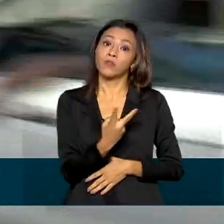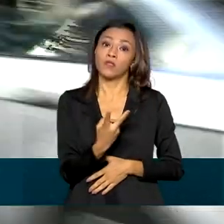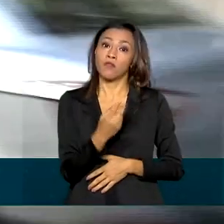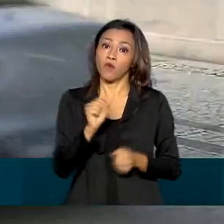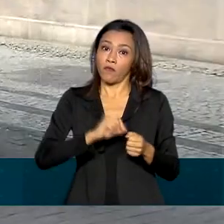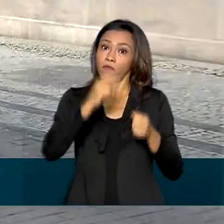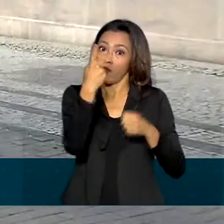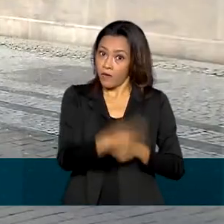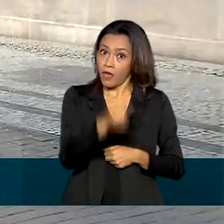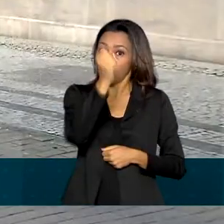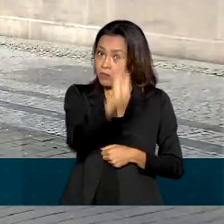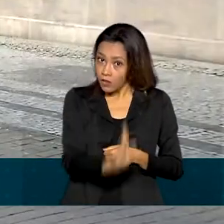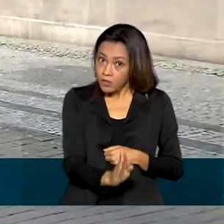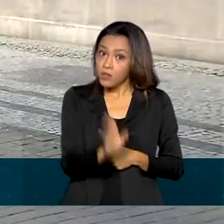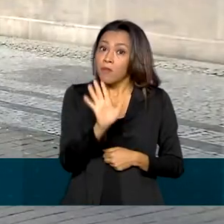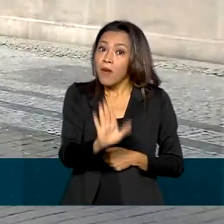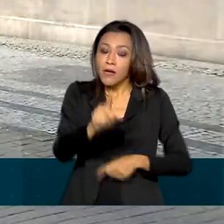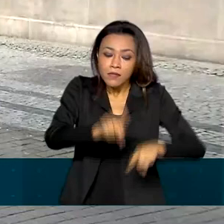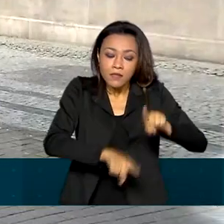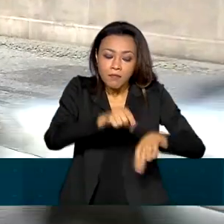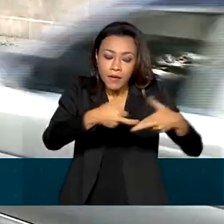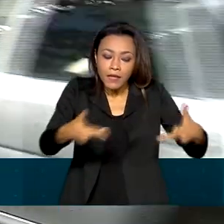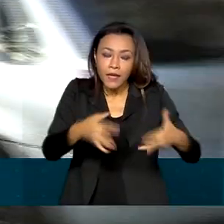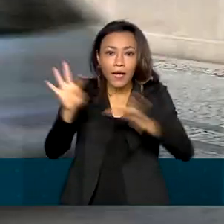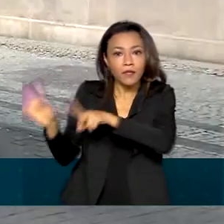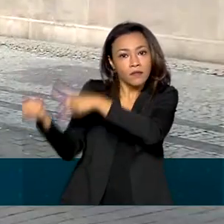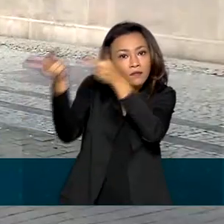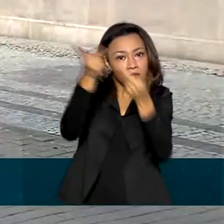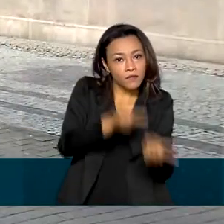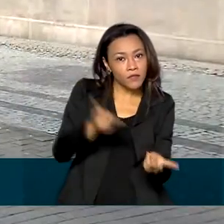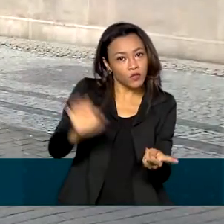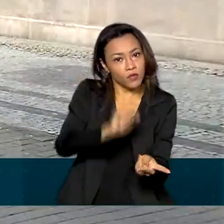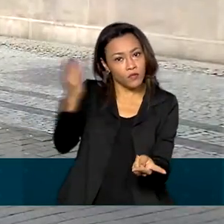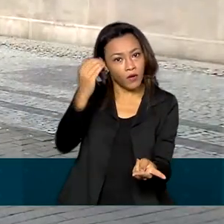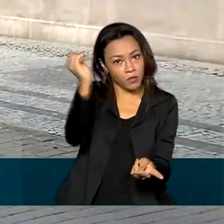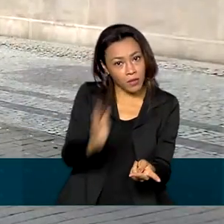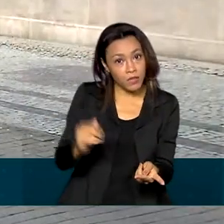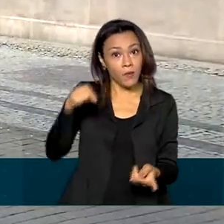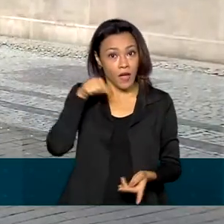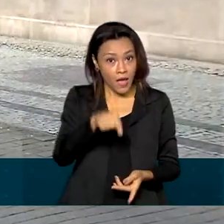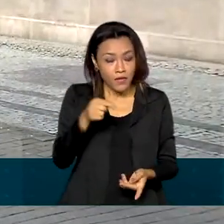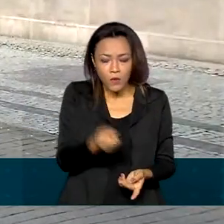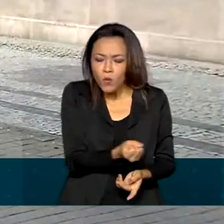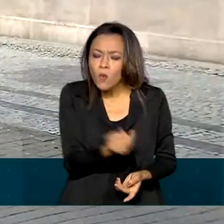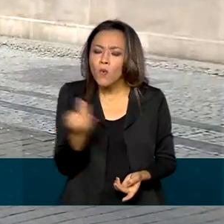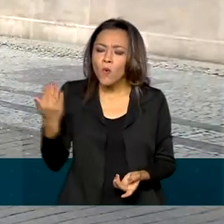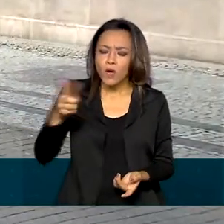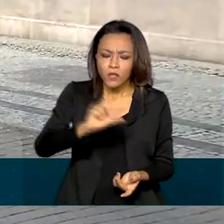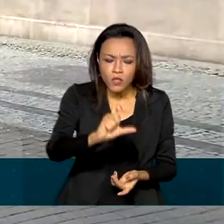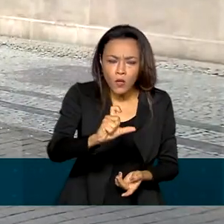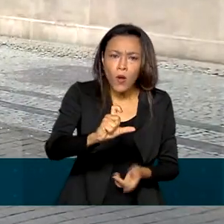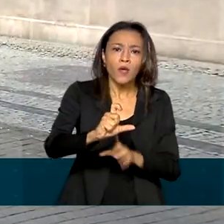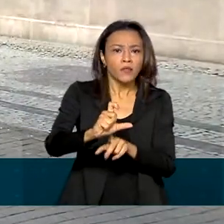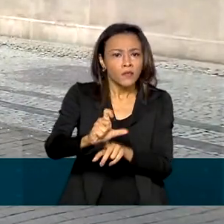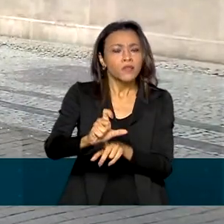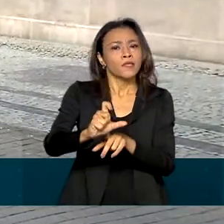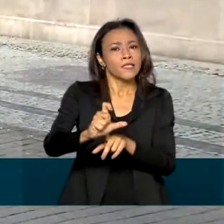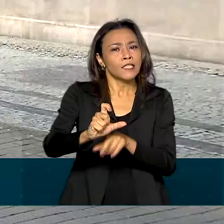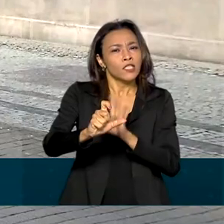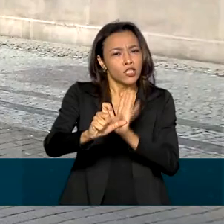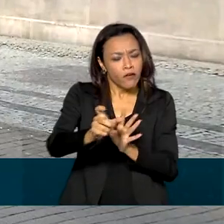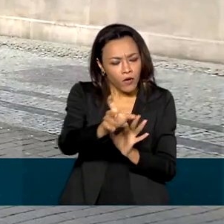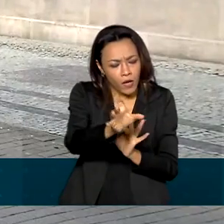no Brasil, mas com matéria-prima importada. A quantidade de doses dessa remessa foi planejada de forma